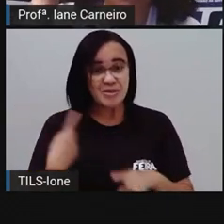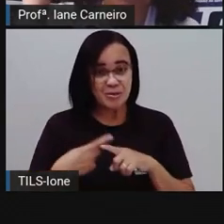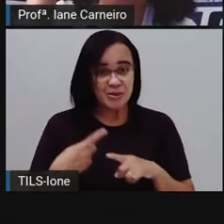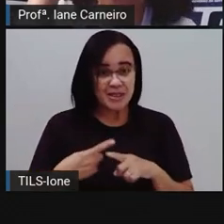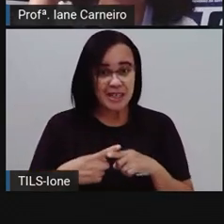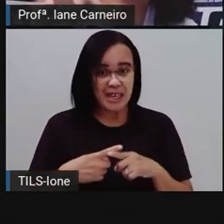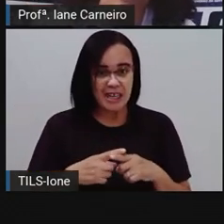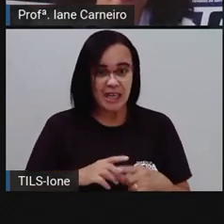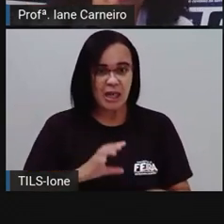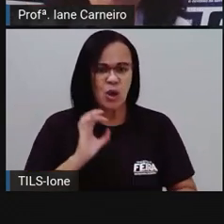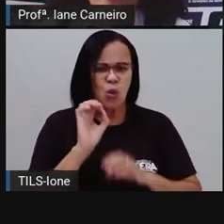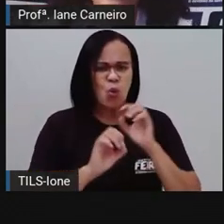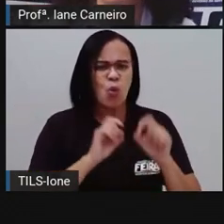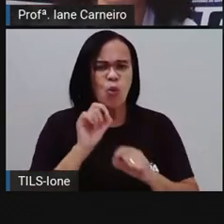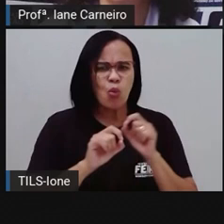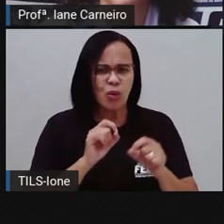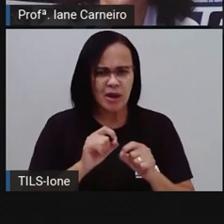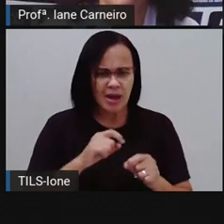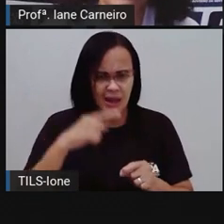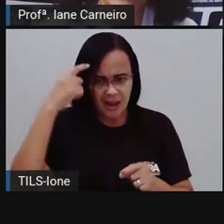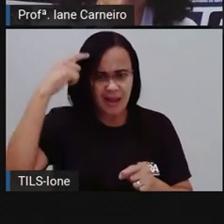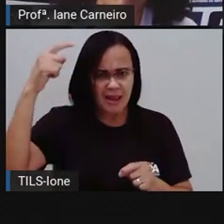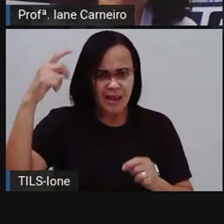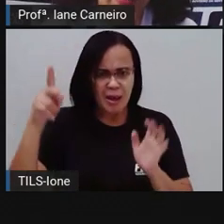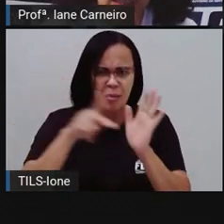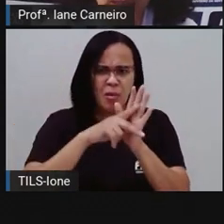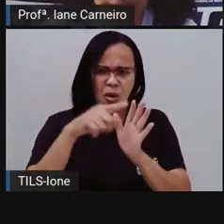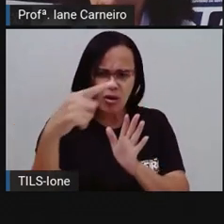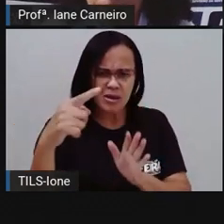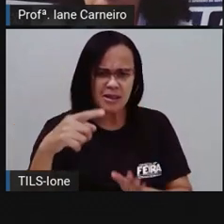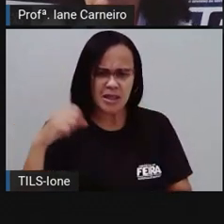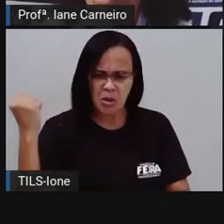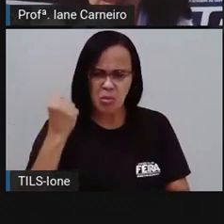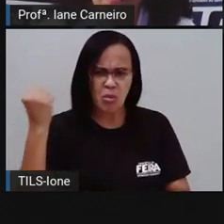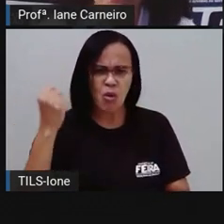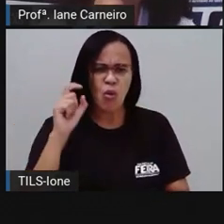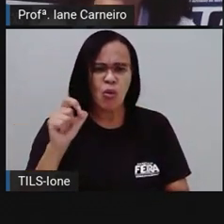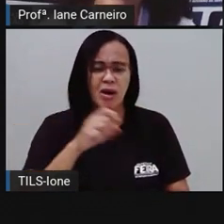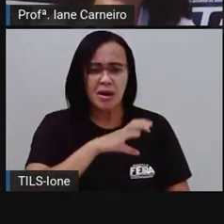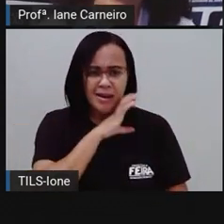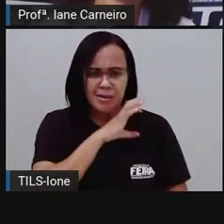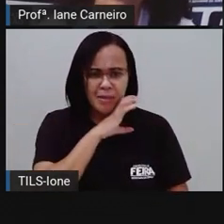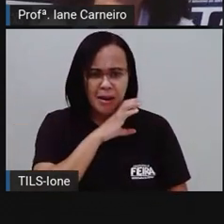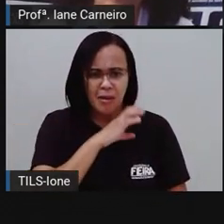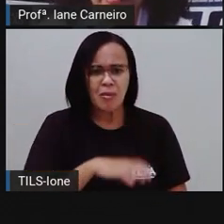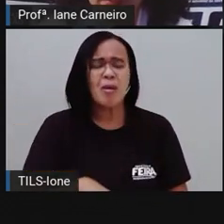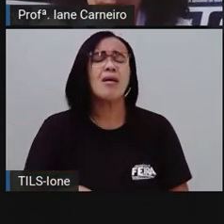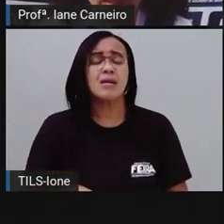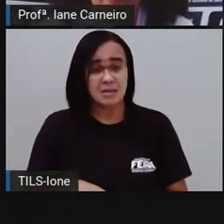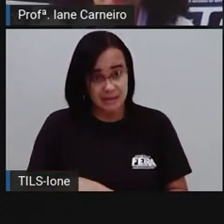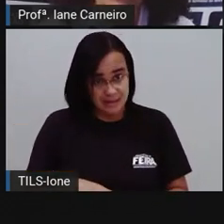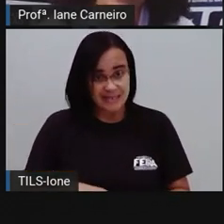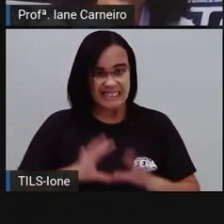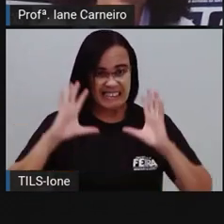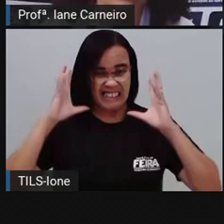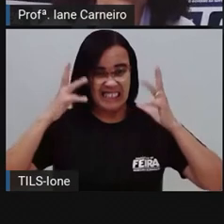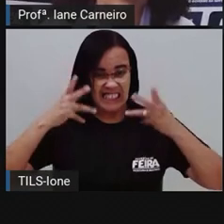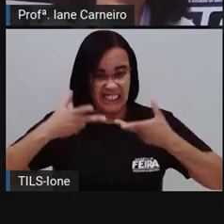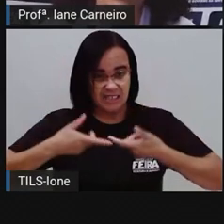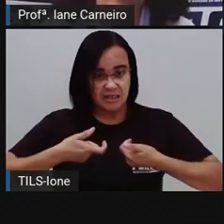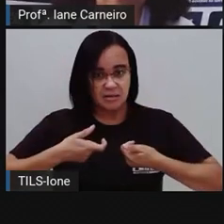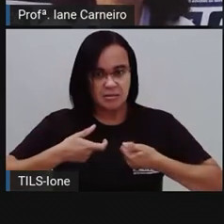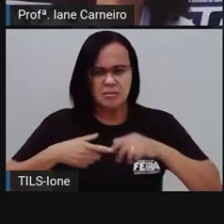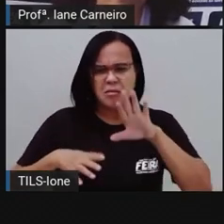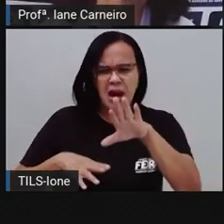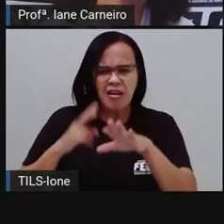animal, assim, acho que é um leão, né? Que representa esse poder, né? E quando você olha alguma coisa vermelha, o é que você sente?